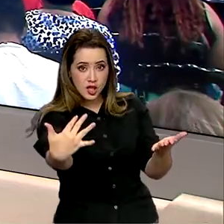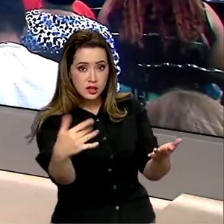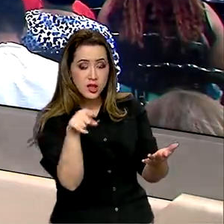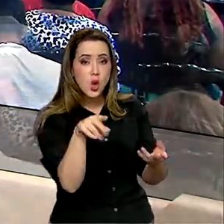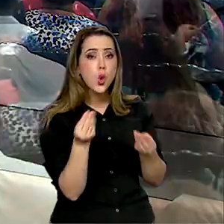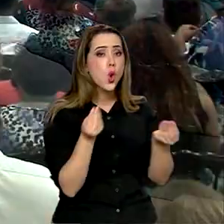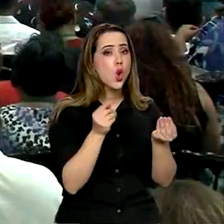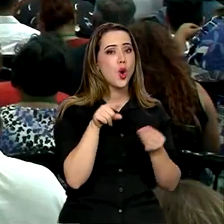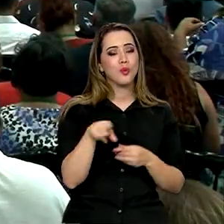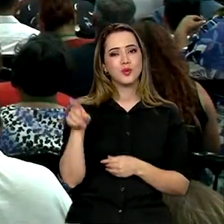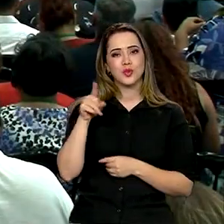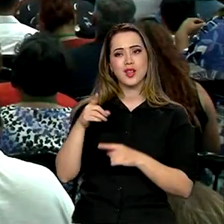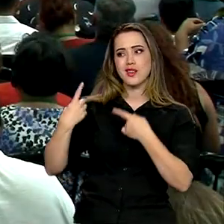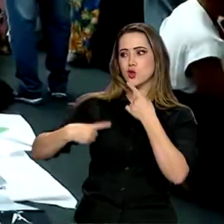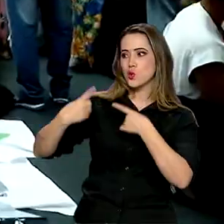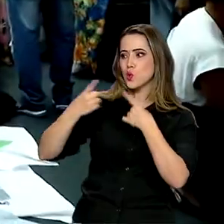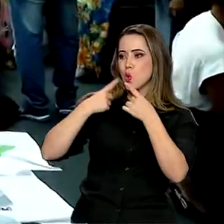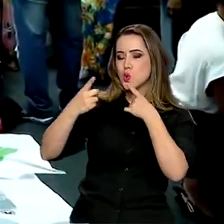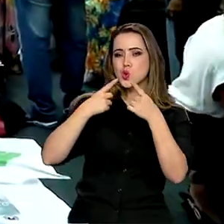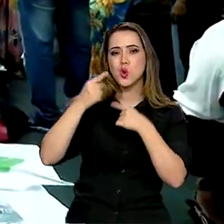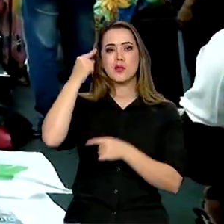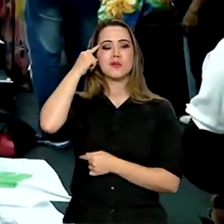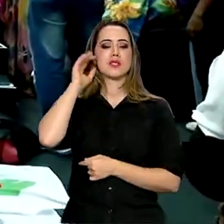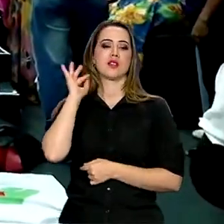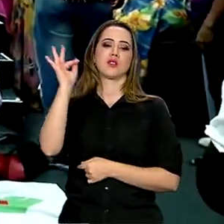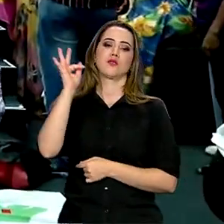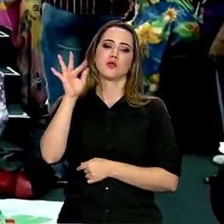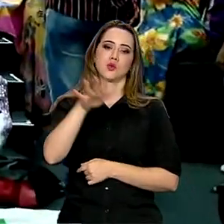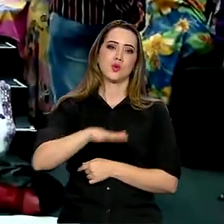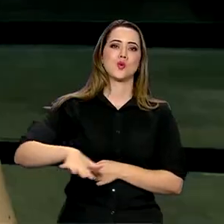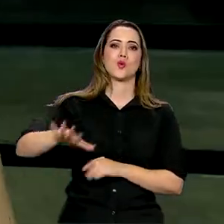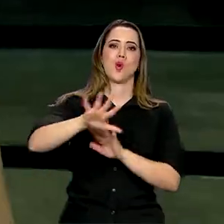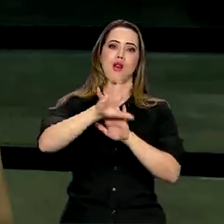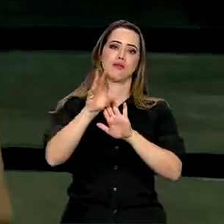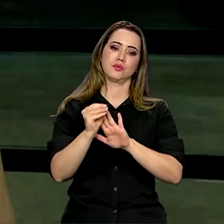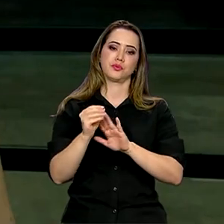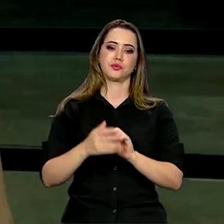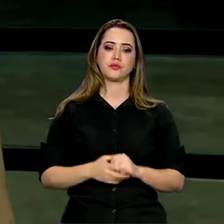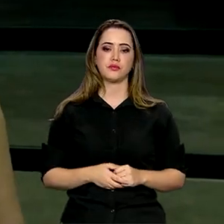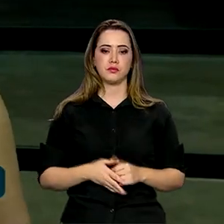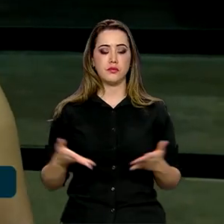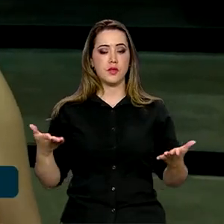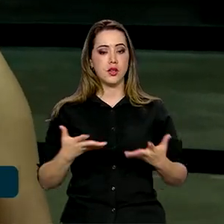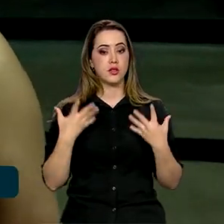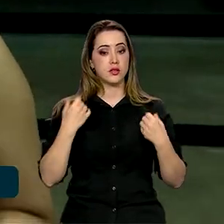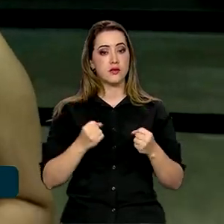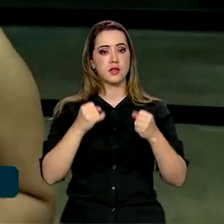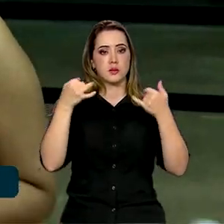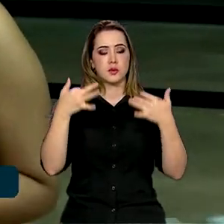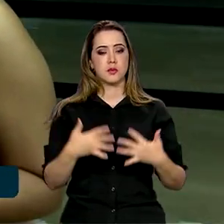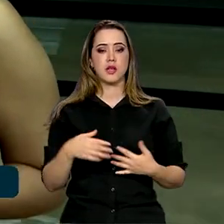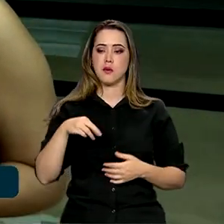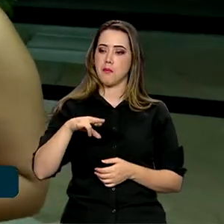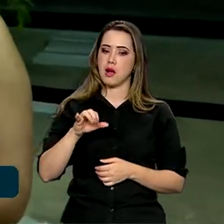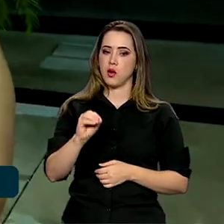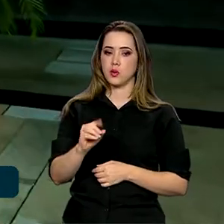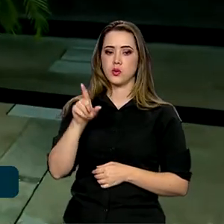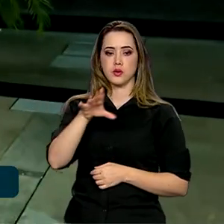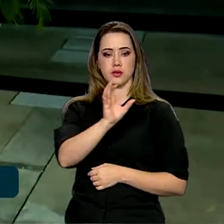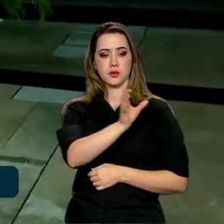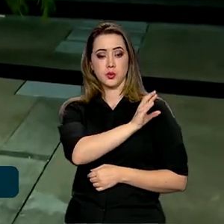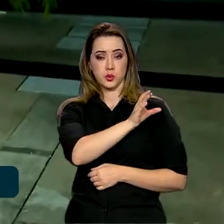que estava sendo discutido e pensado para o futuro da região amazônica. A gente vai falar agora com o Mauro Rufino, que é o